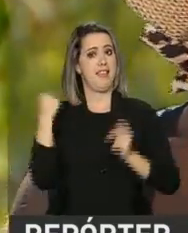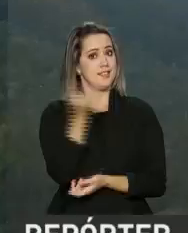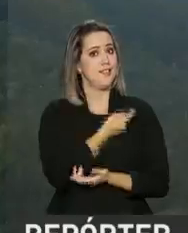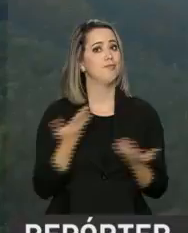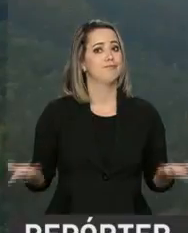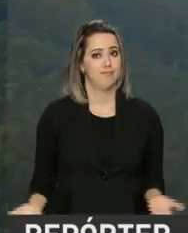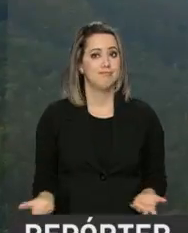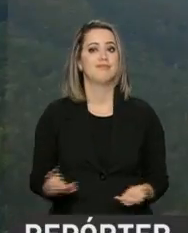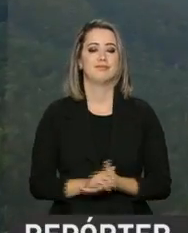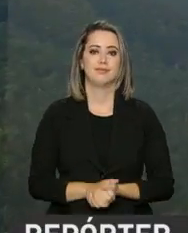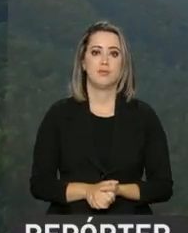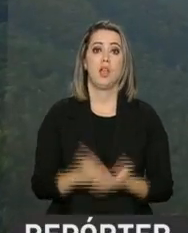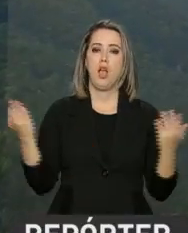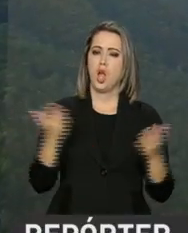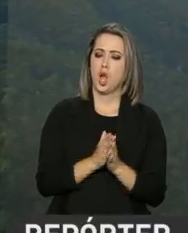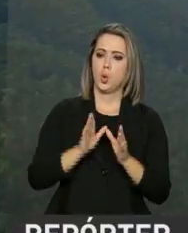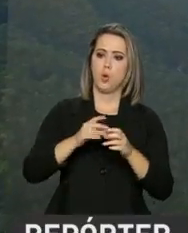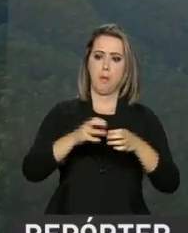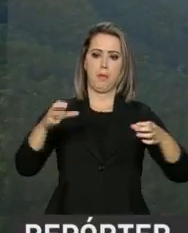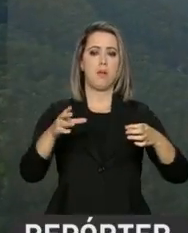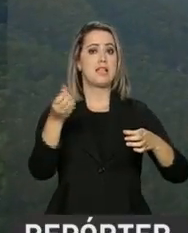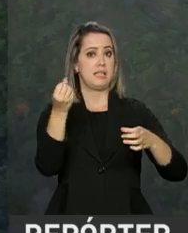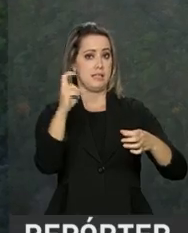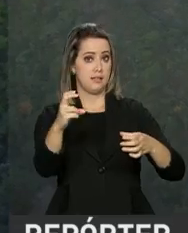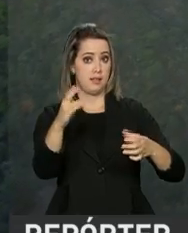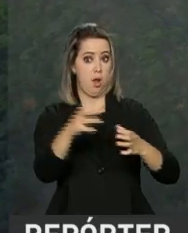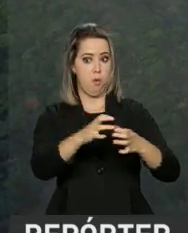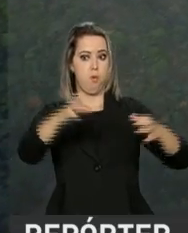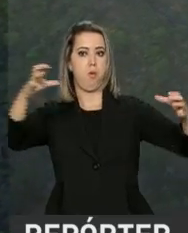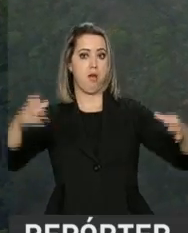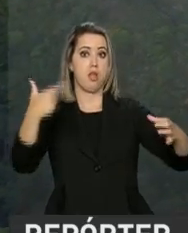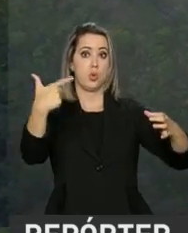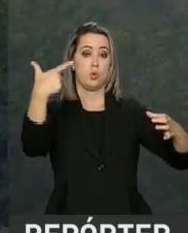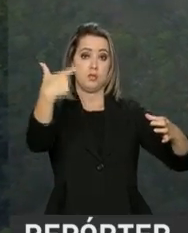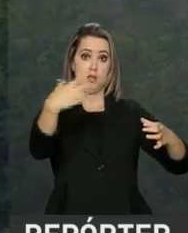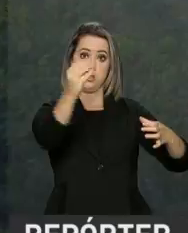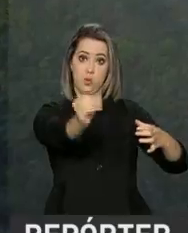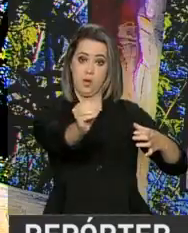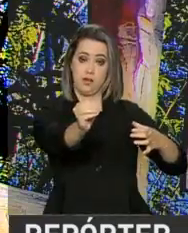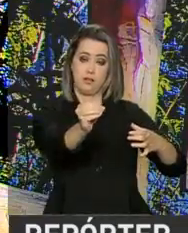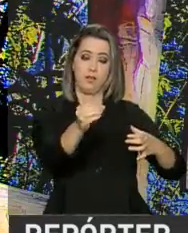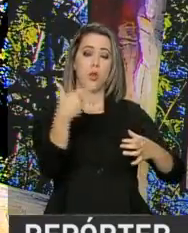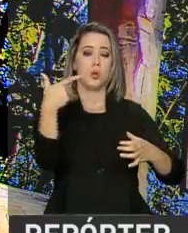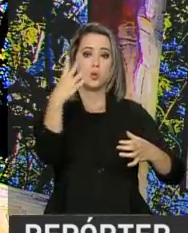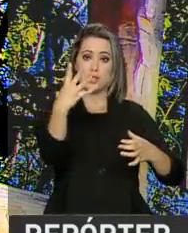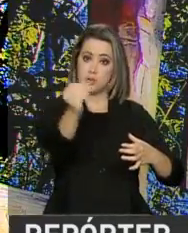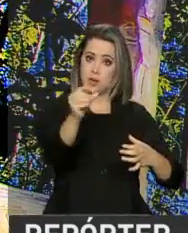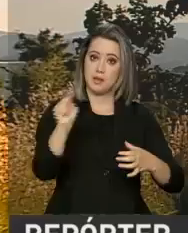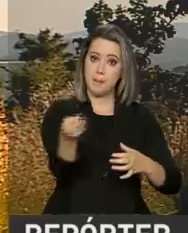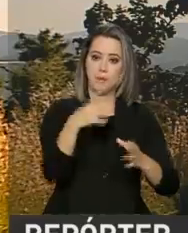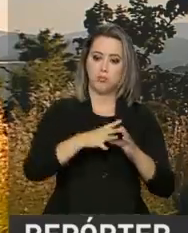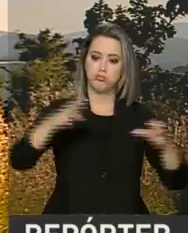é nosso, né? Com a recente expansão do parque de 65 mil para 240 mil hectares, a expectativa nas